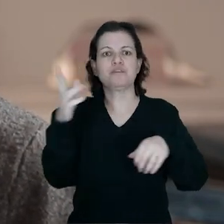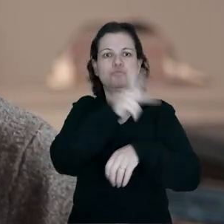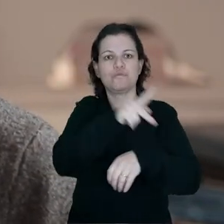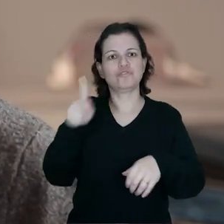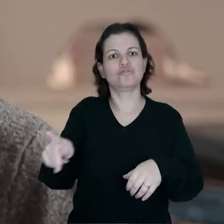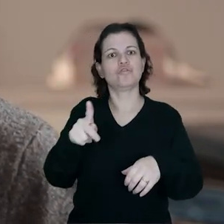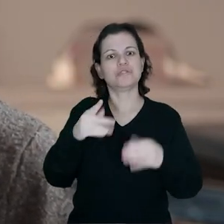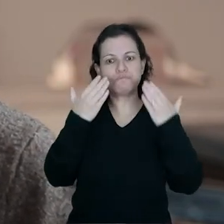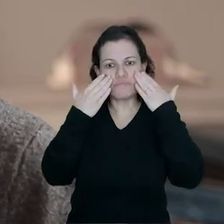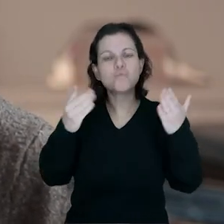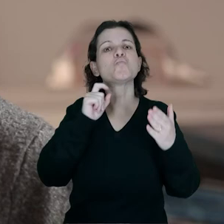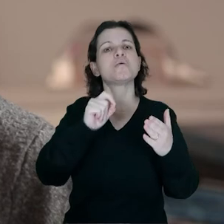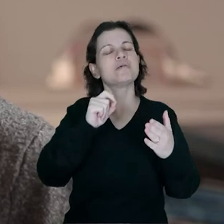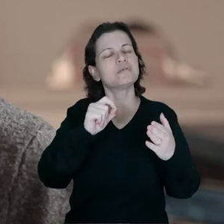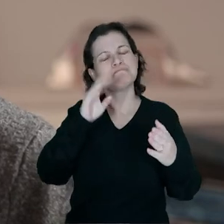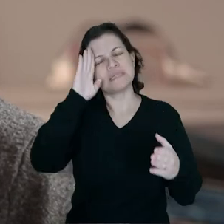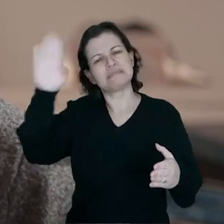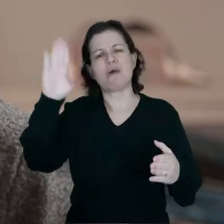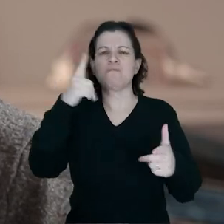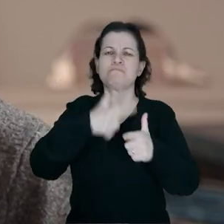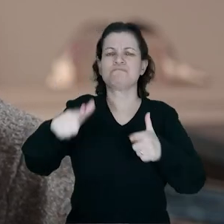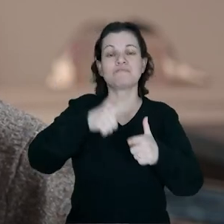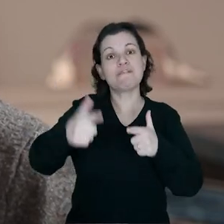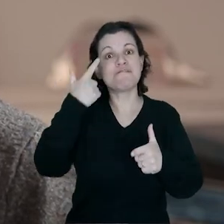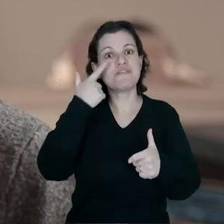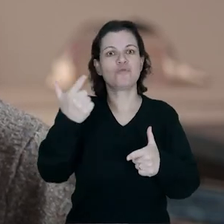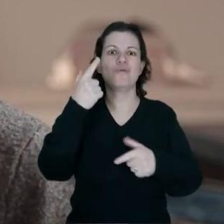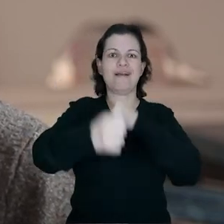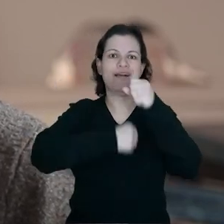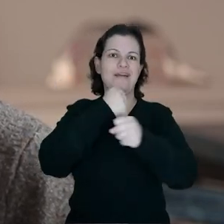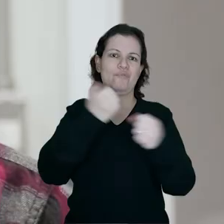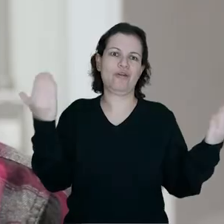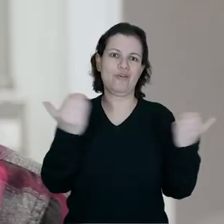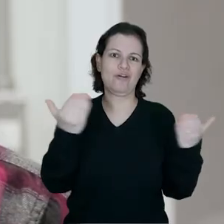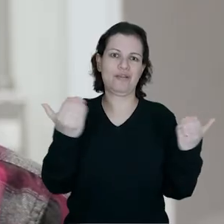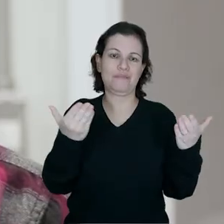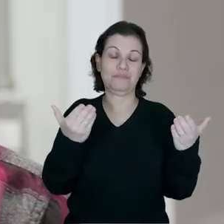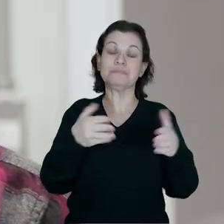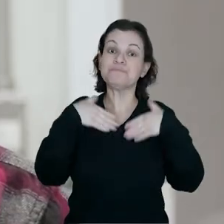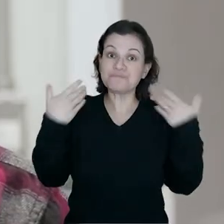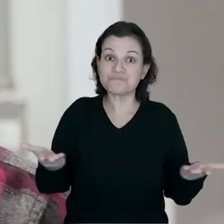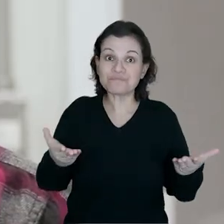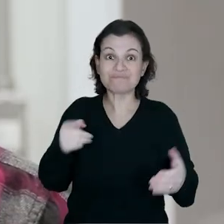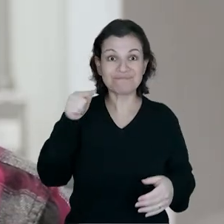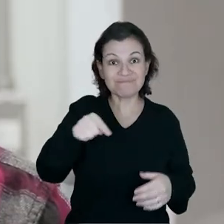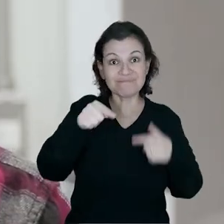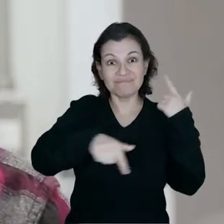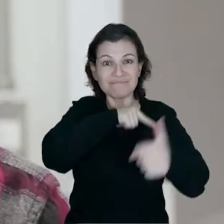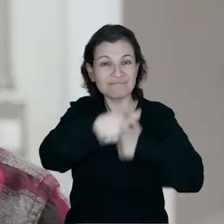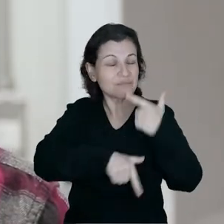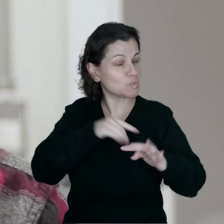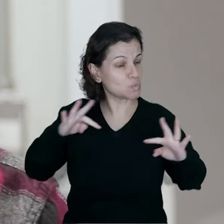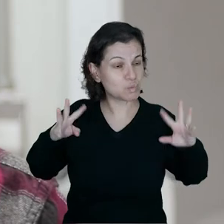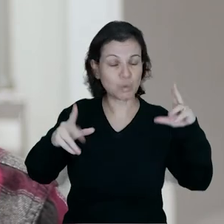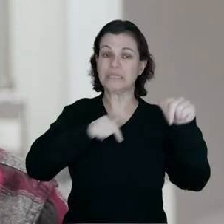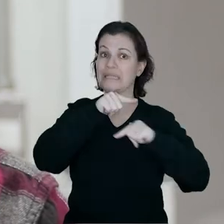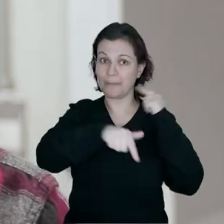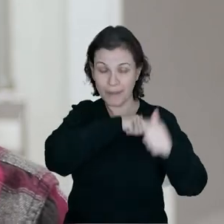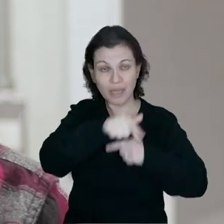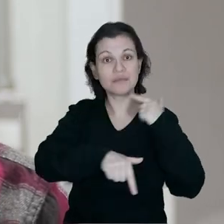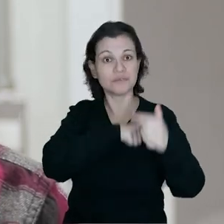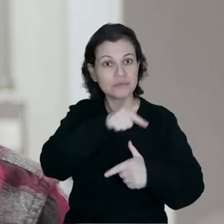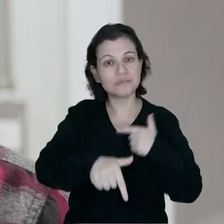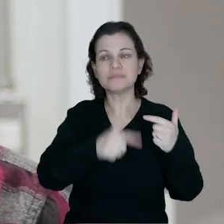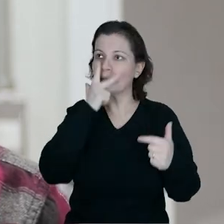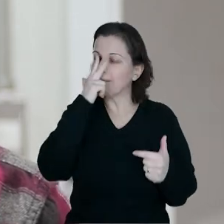professores para fazer frente a uma das maiores ameaças que a gente viu nos últimos tempos. E, assim, todo esse trabalho,